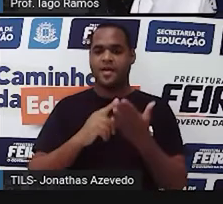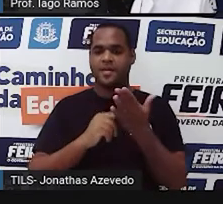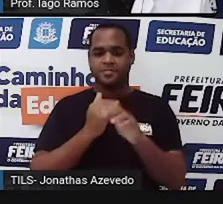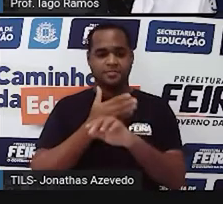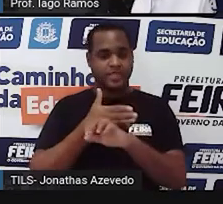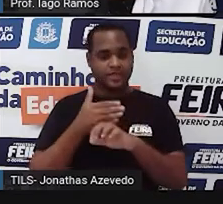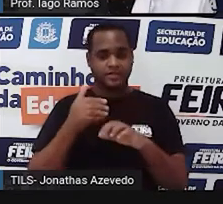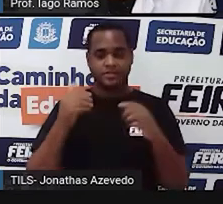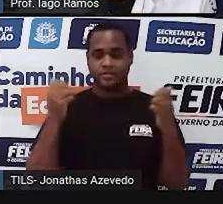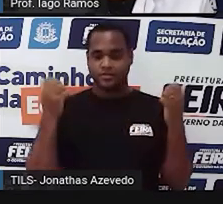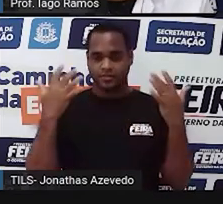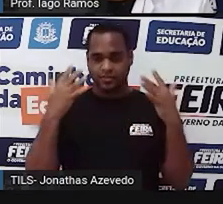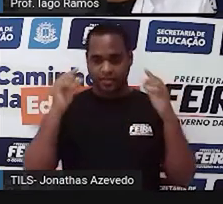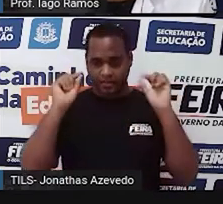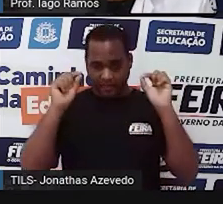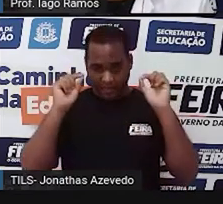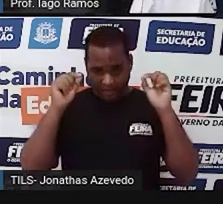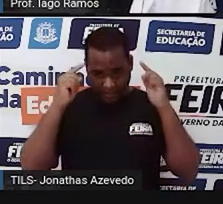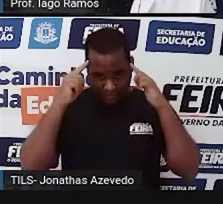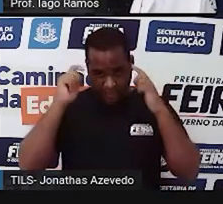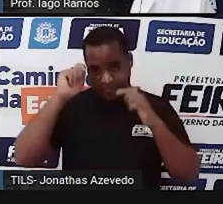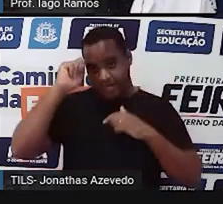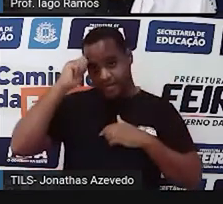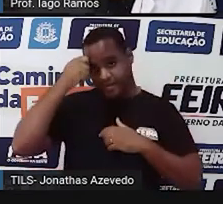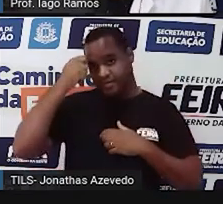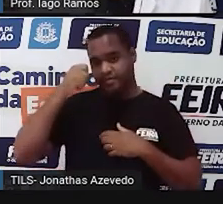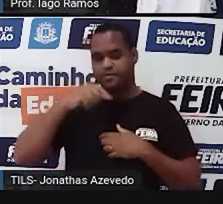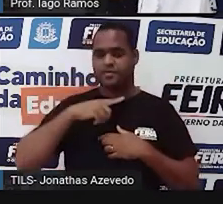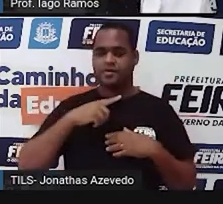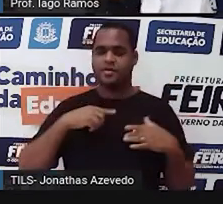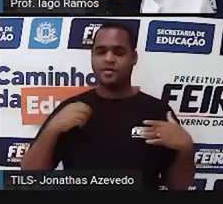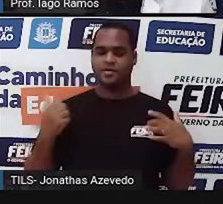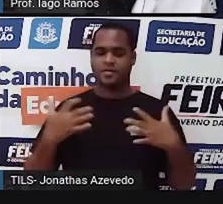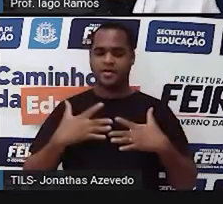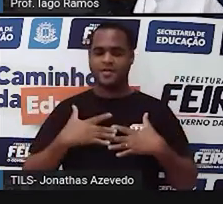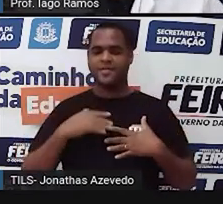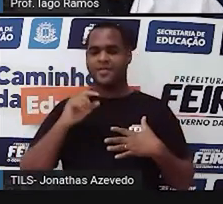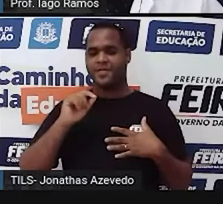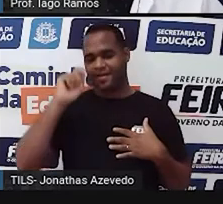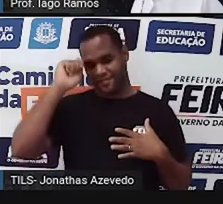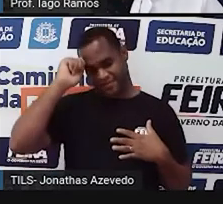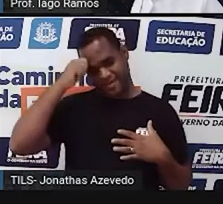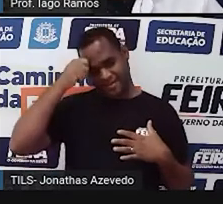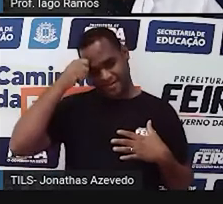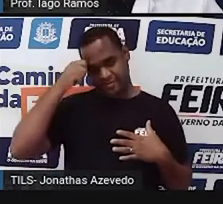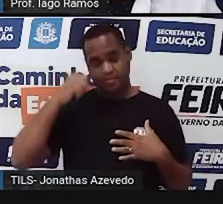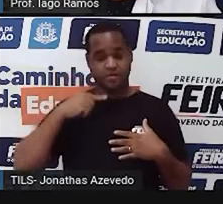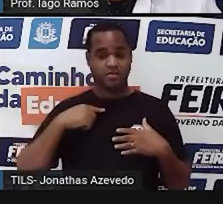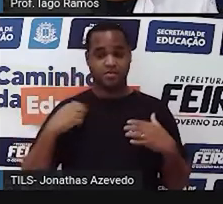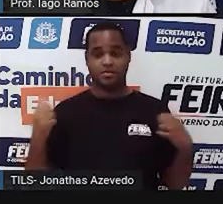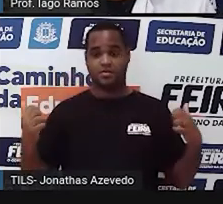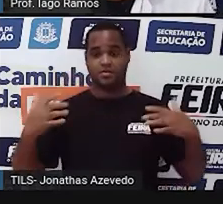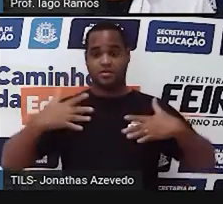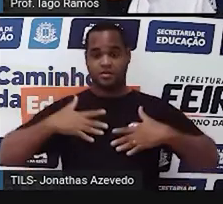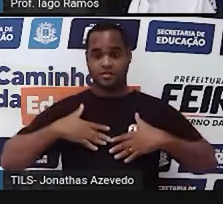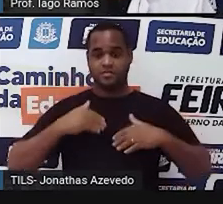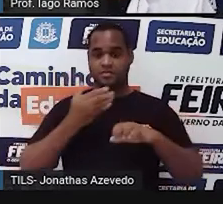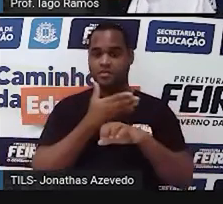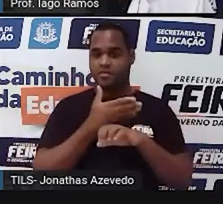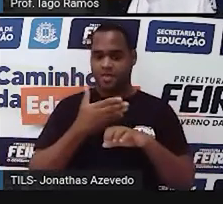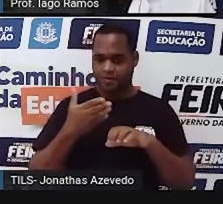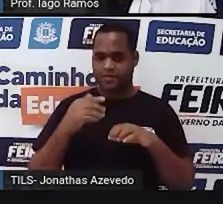branca, o meu cabelo é preto, no momento eu visto uma camisa preta, por cima um jaleco branco